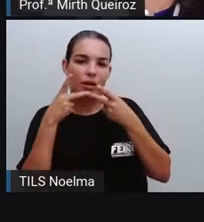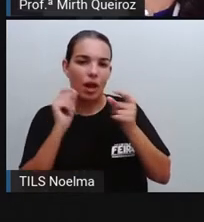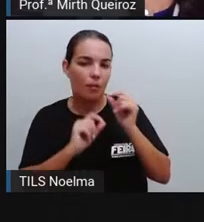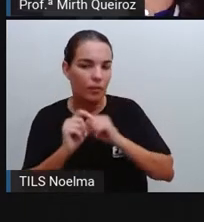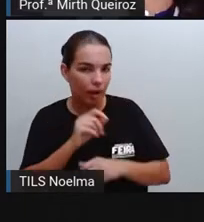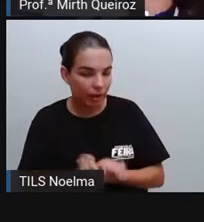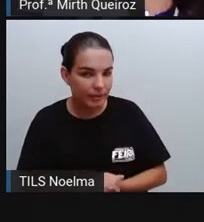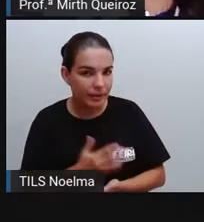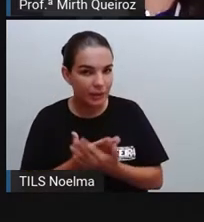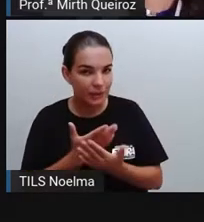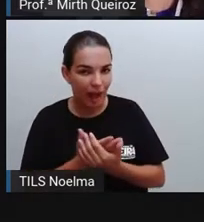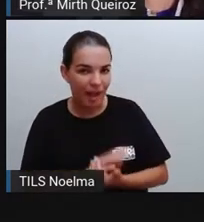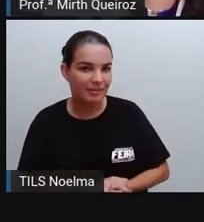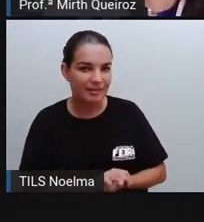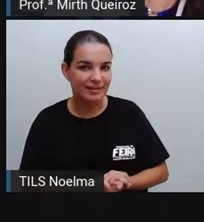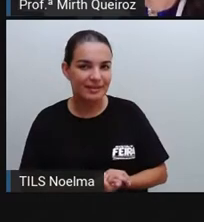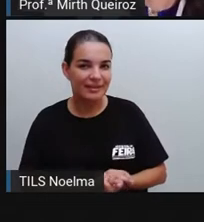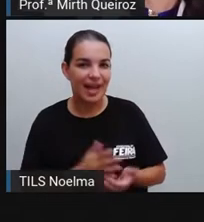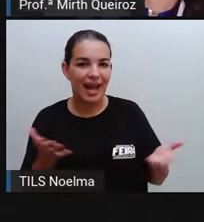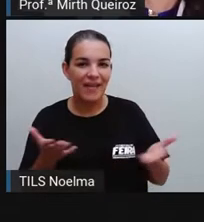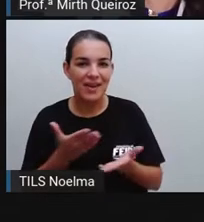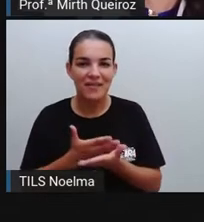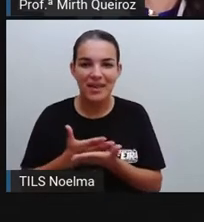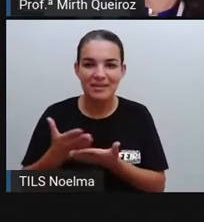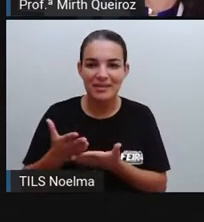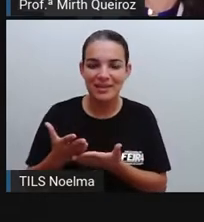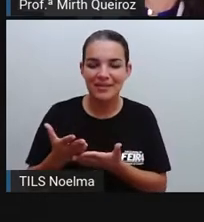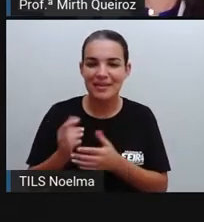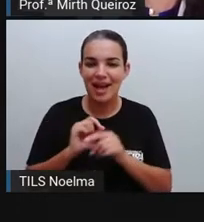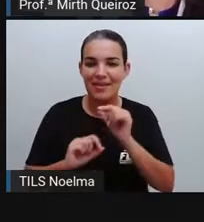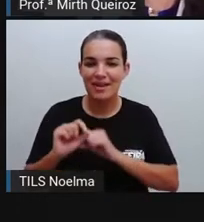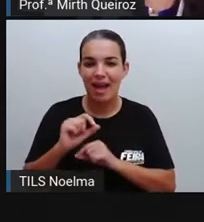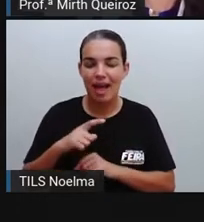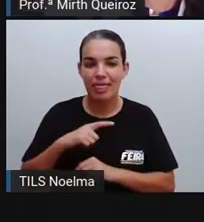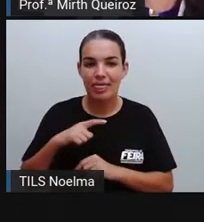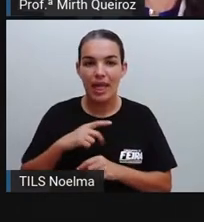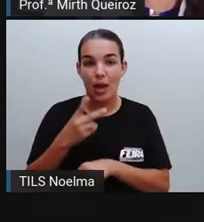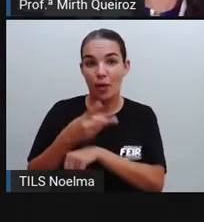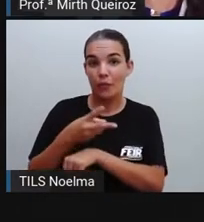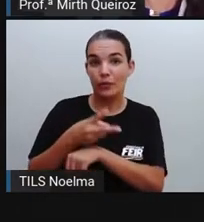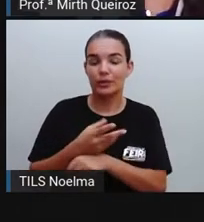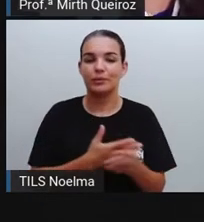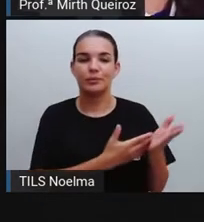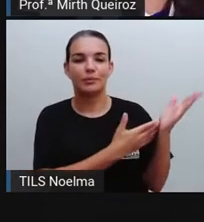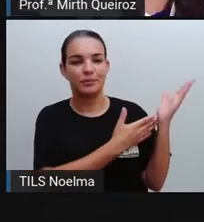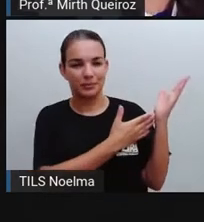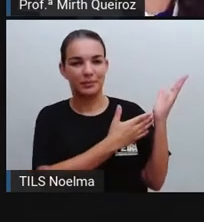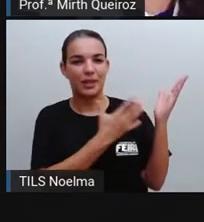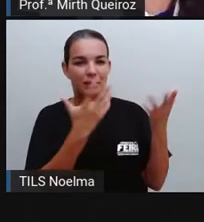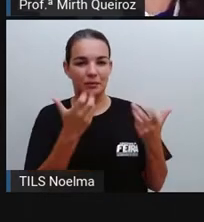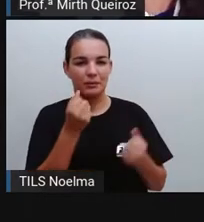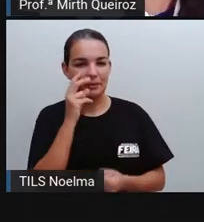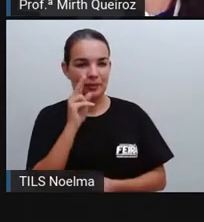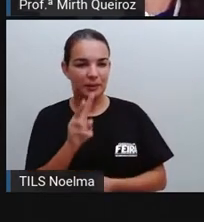Sobre o que a gente vai estudar. E, para começar, eu trouxe aqui um vídeo para vocês. Vamos assistir?